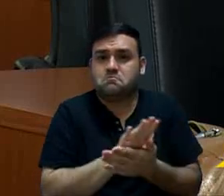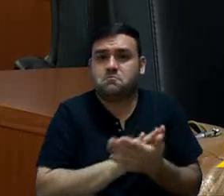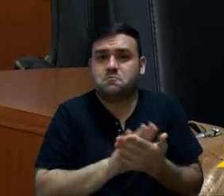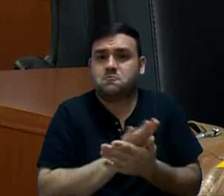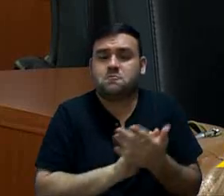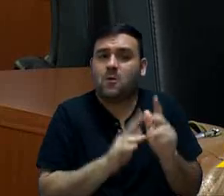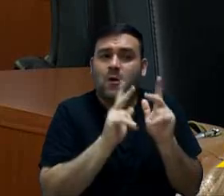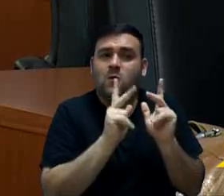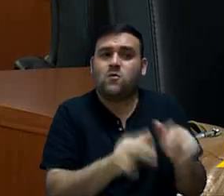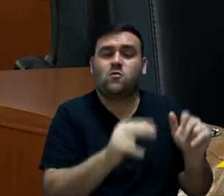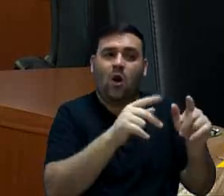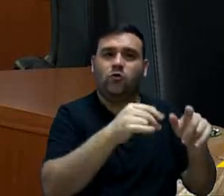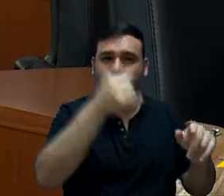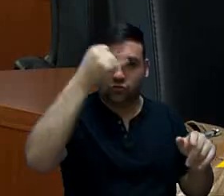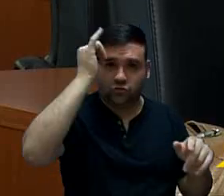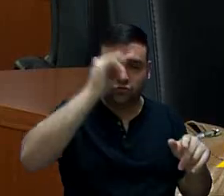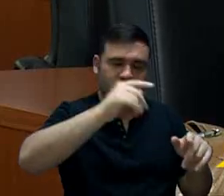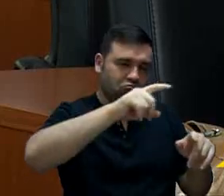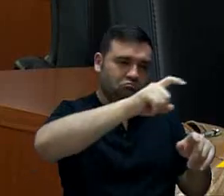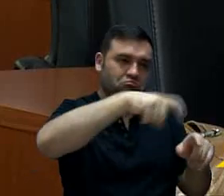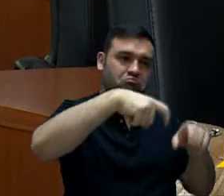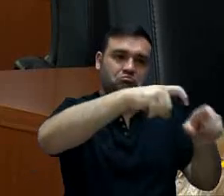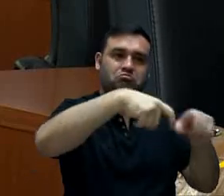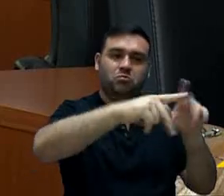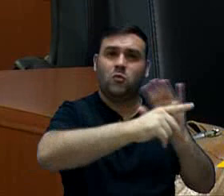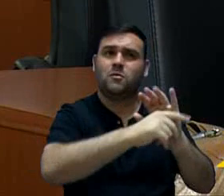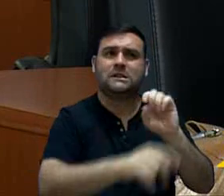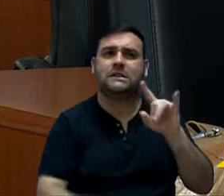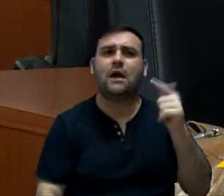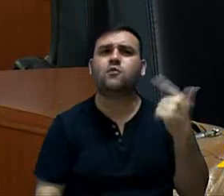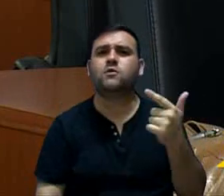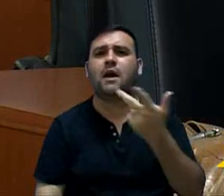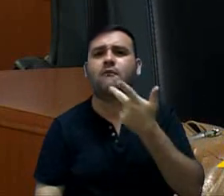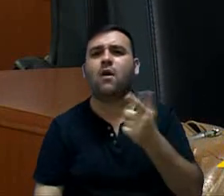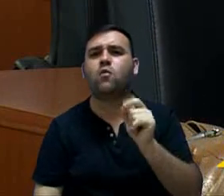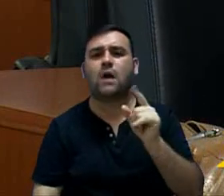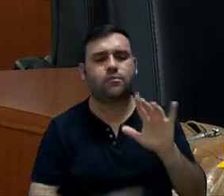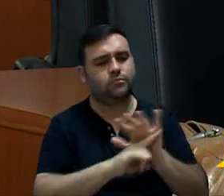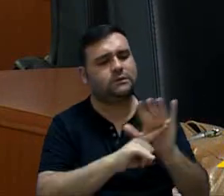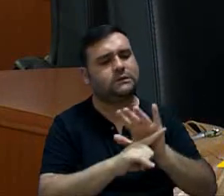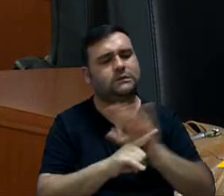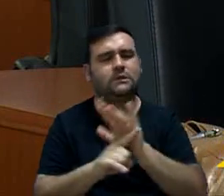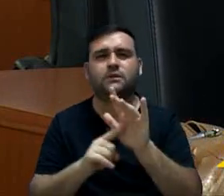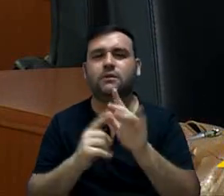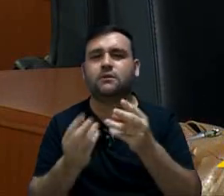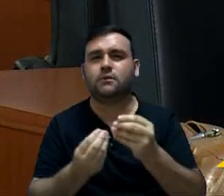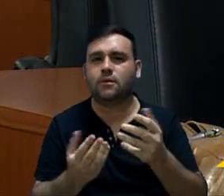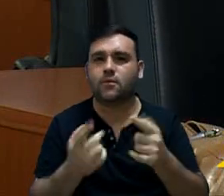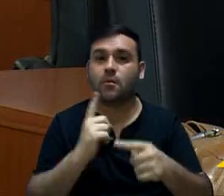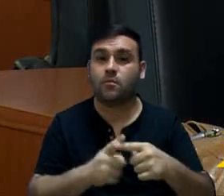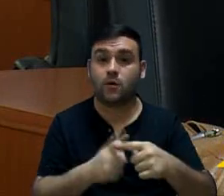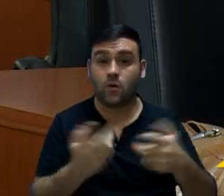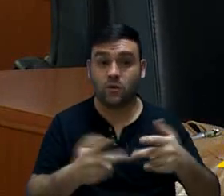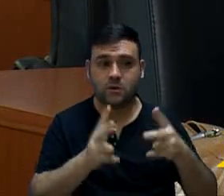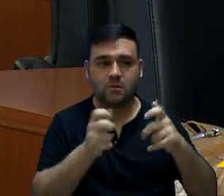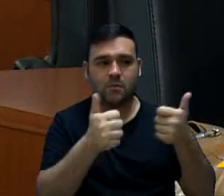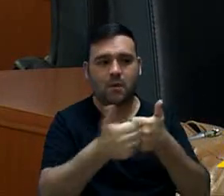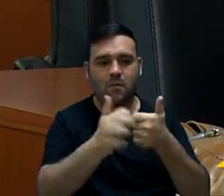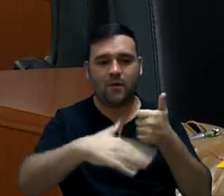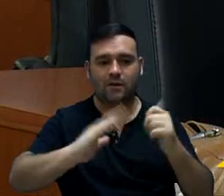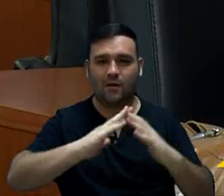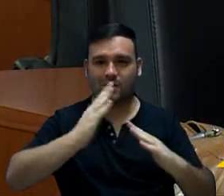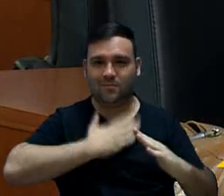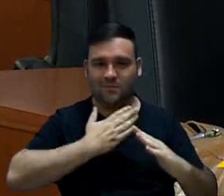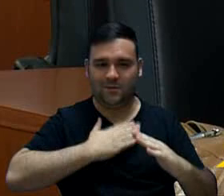como se fossem áreas rurais. O senhor já tem? Se não tem, eu pediria esse levantamento, porque eu vejo, perto da região onde